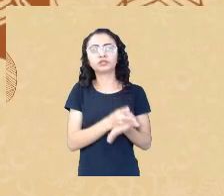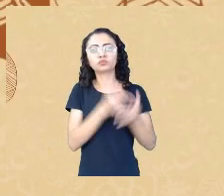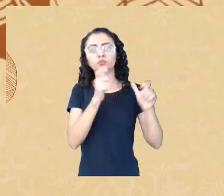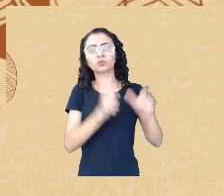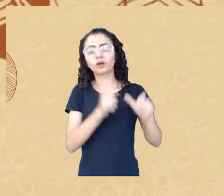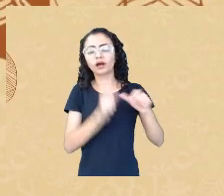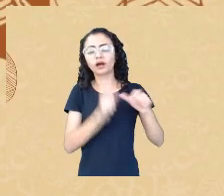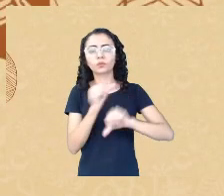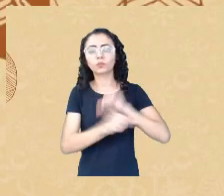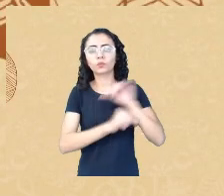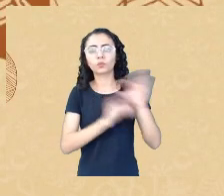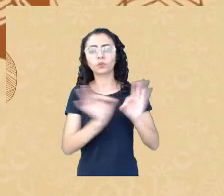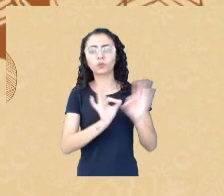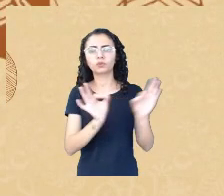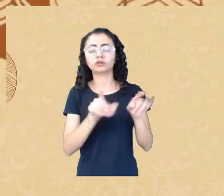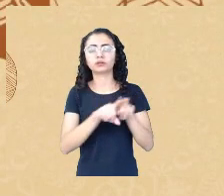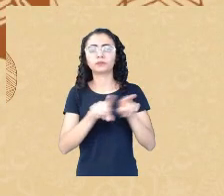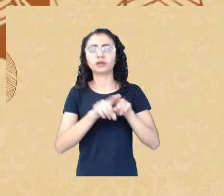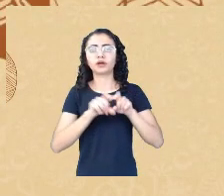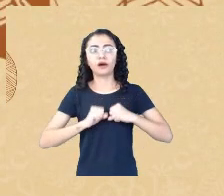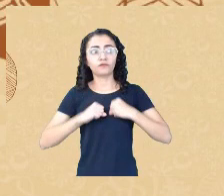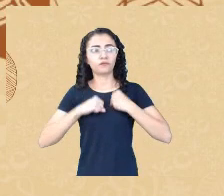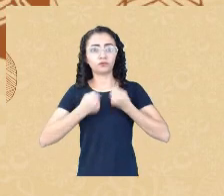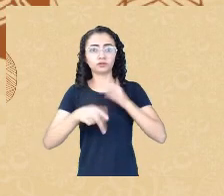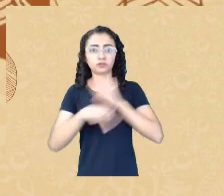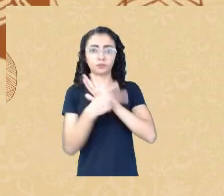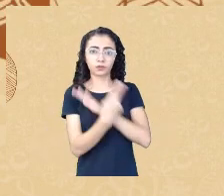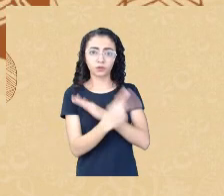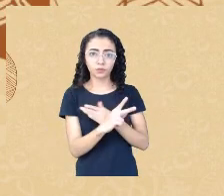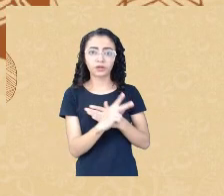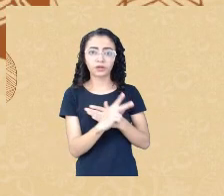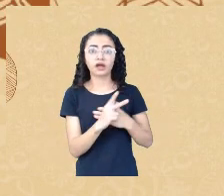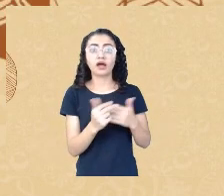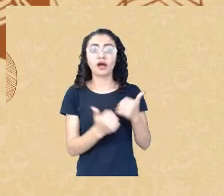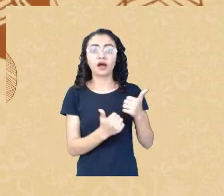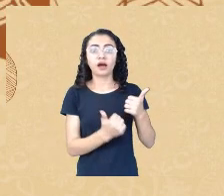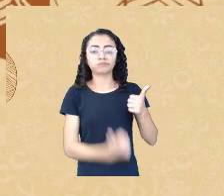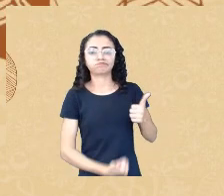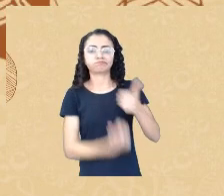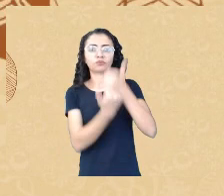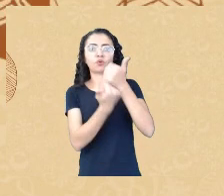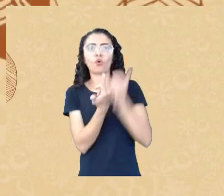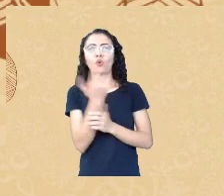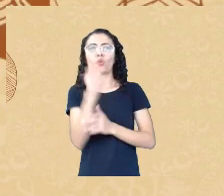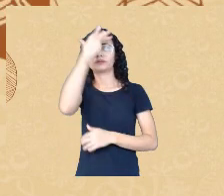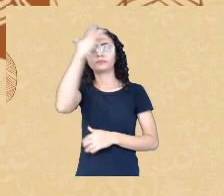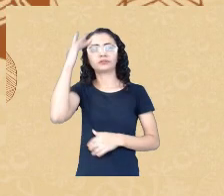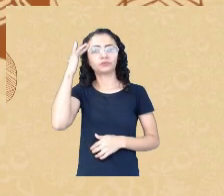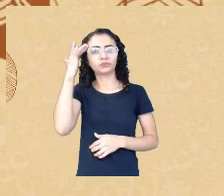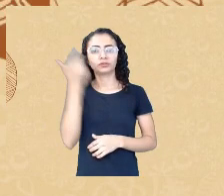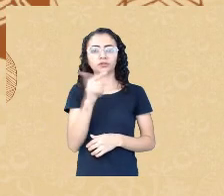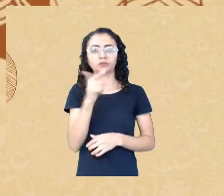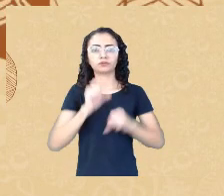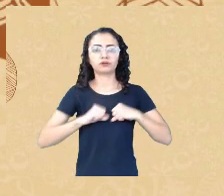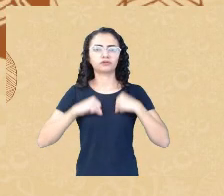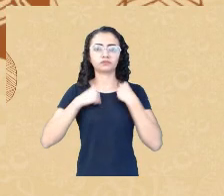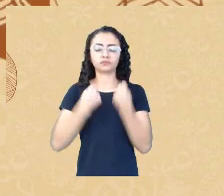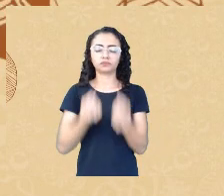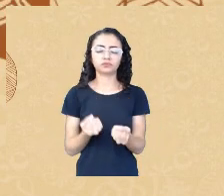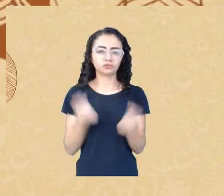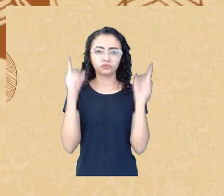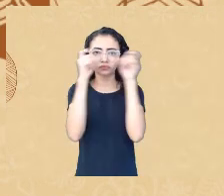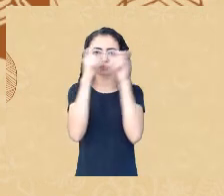delas faz a propulsão para que alguém suba rapidamente sem esforço e sem qualquer dificuldade e chegue obviamente